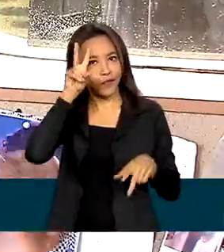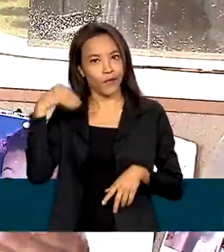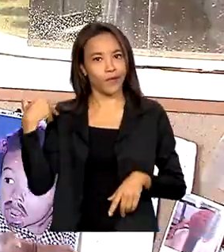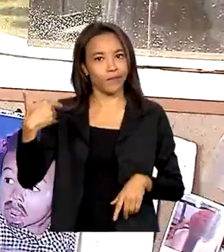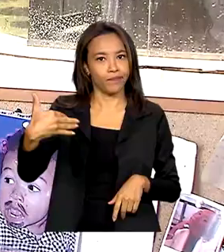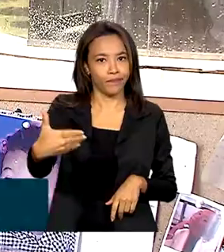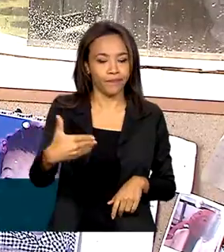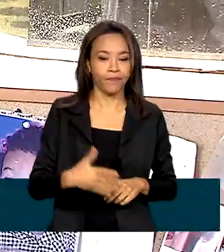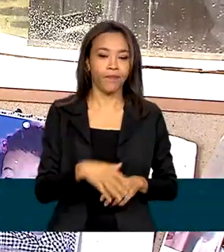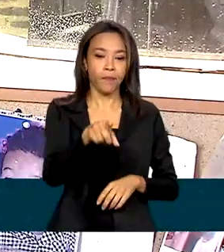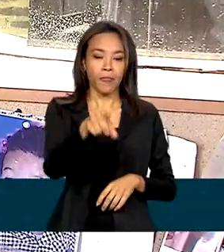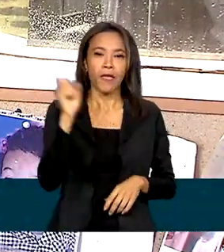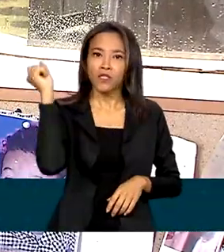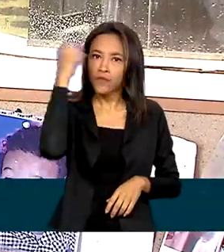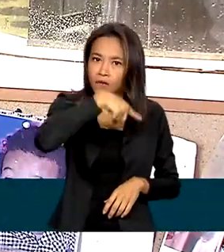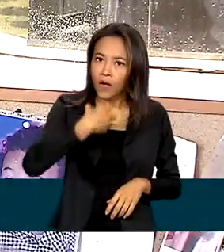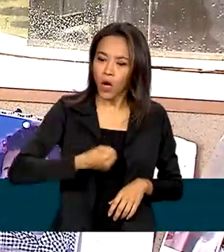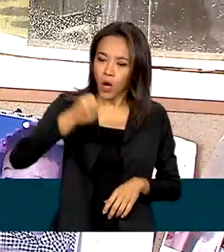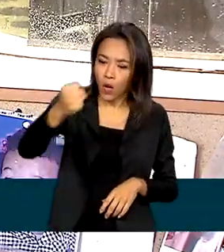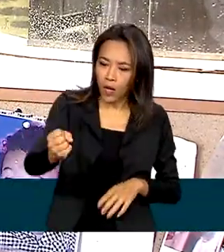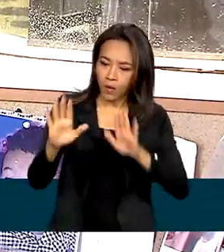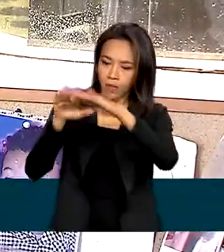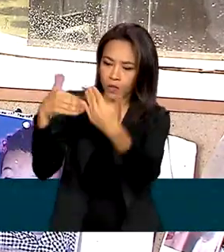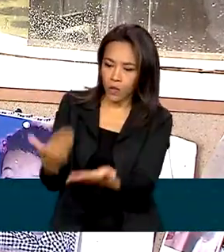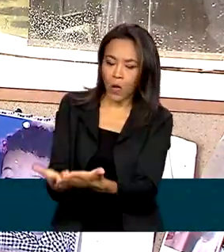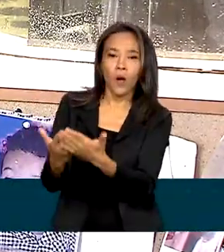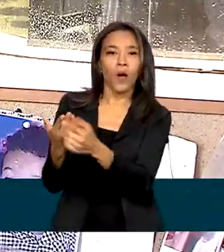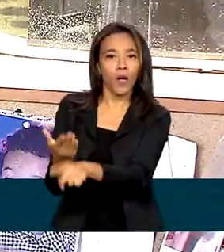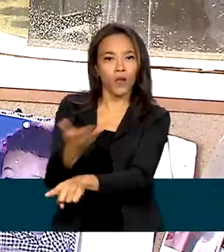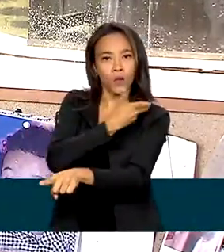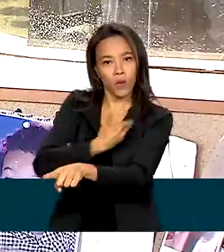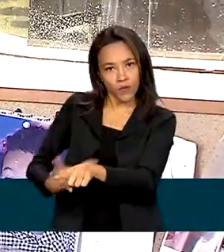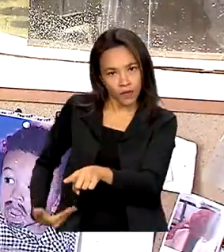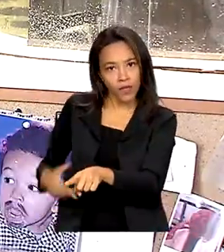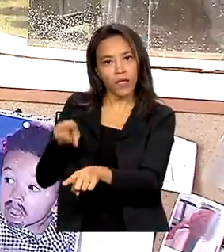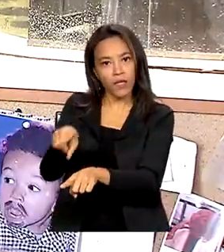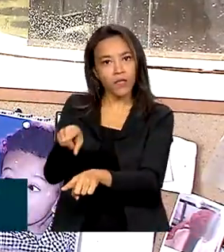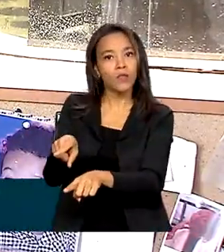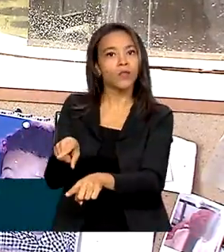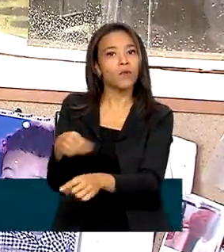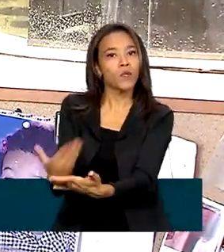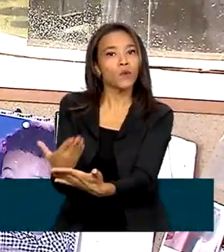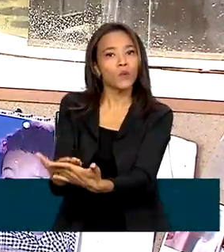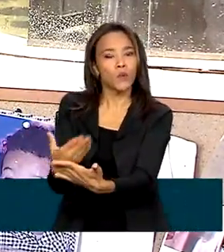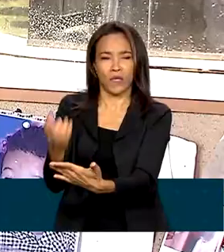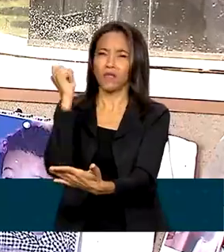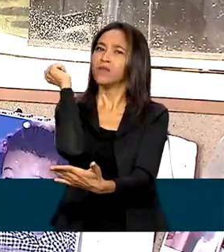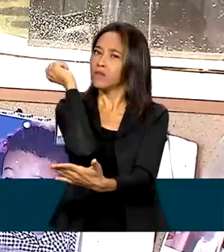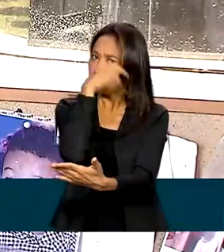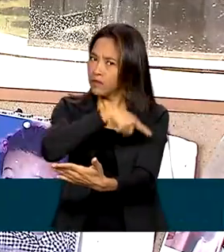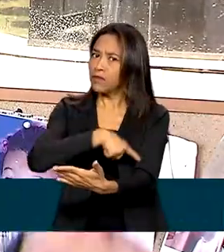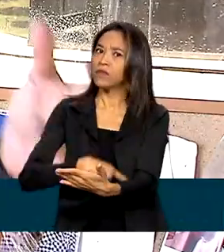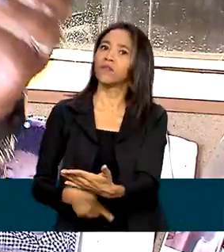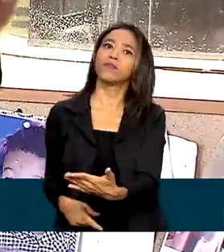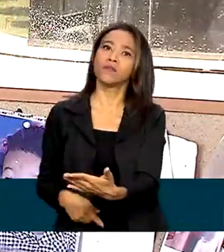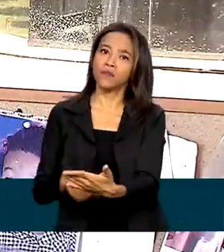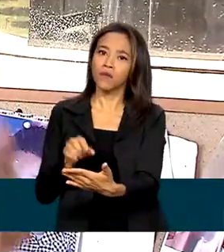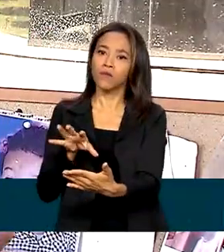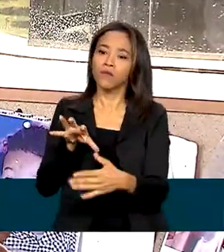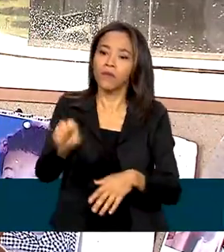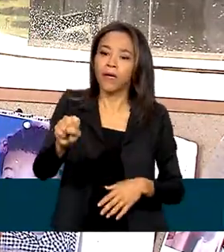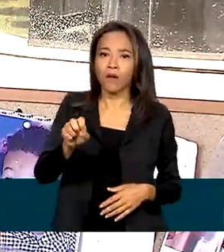se colocar uma criança em uma escola pública, em uma instituição pública, é muito difícil. E isso torna